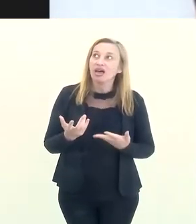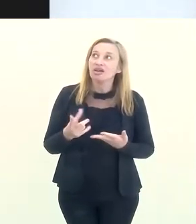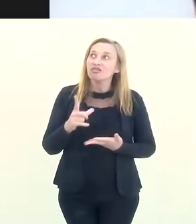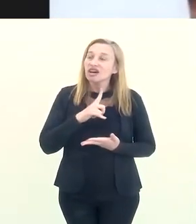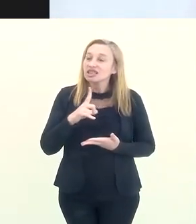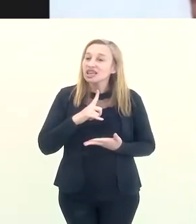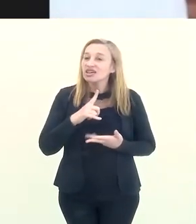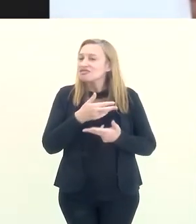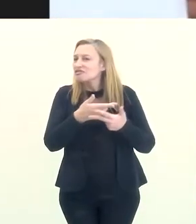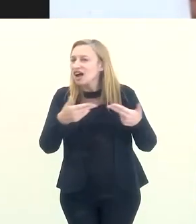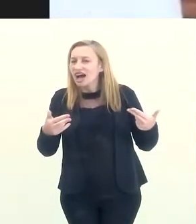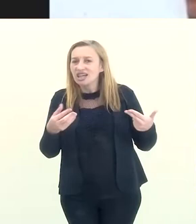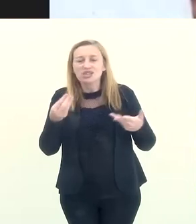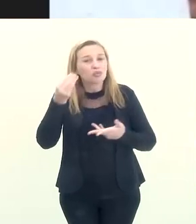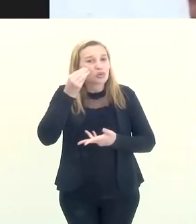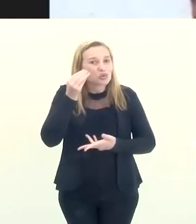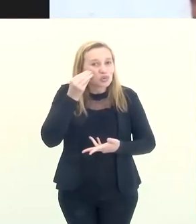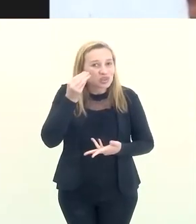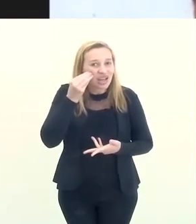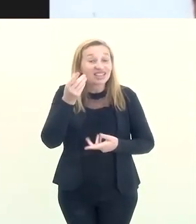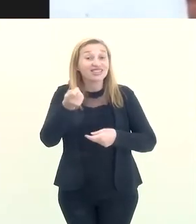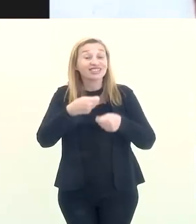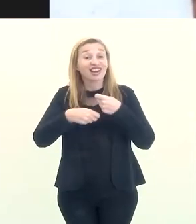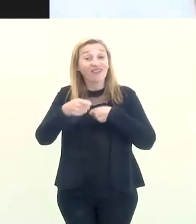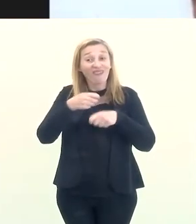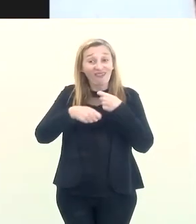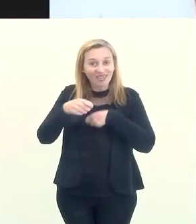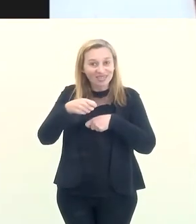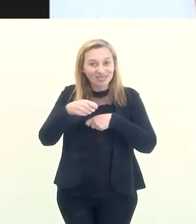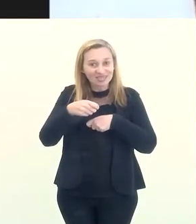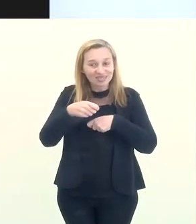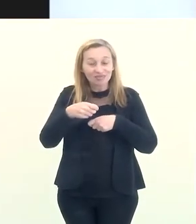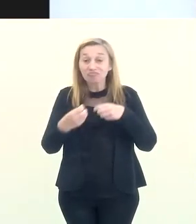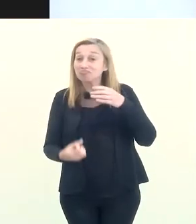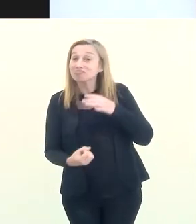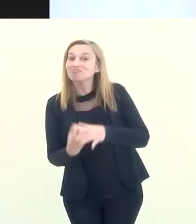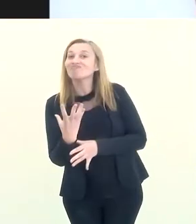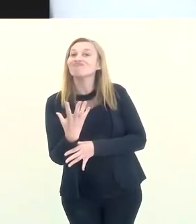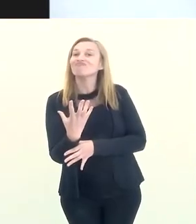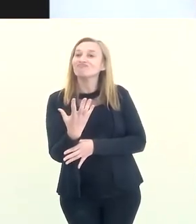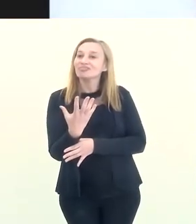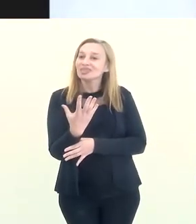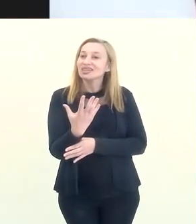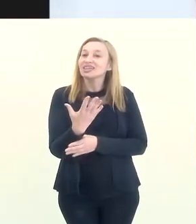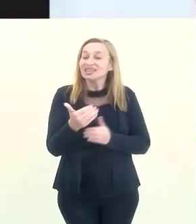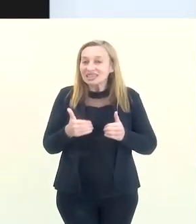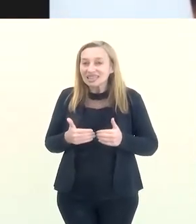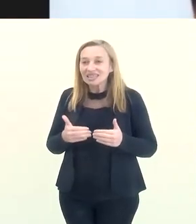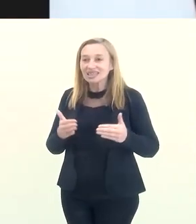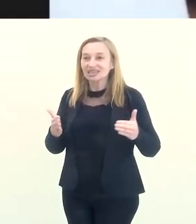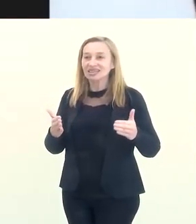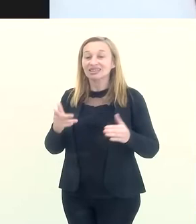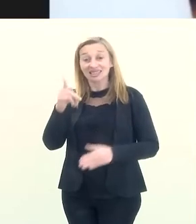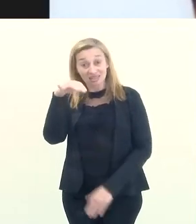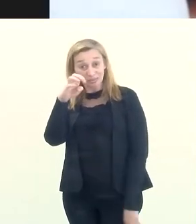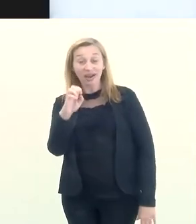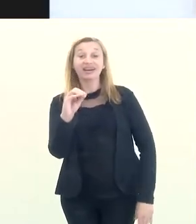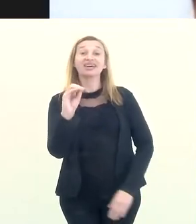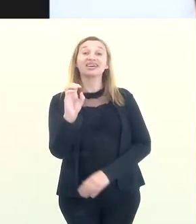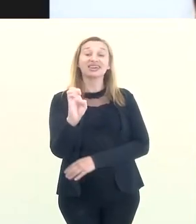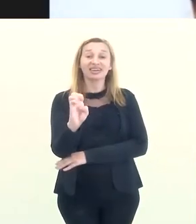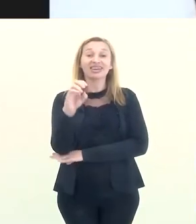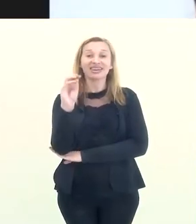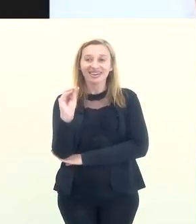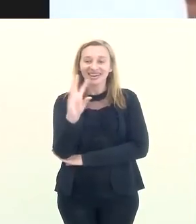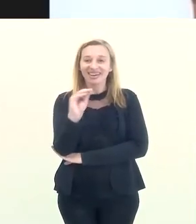Você vai ter uma infinidade de oportunidades de negócios que serão criados a partir da inauguração